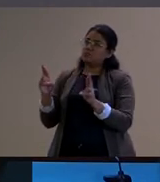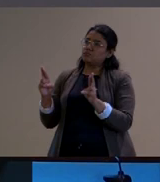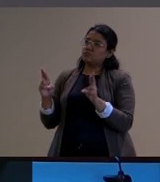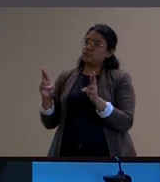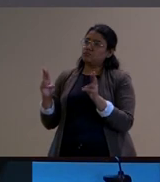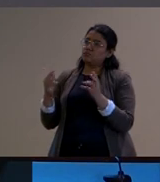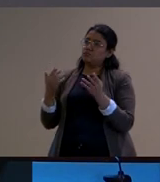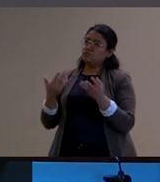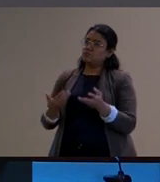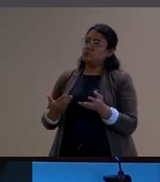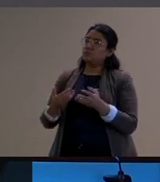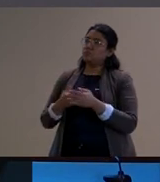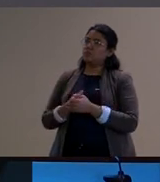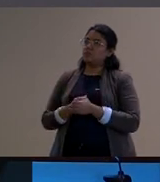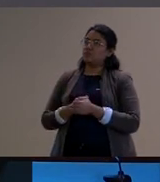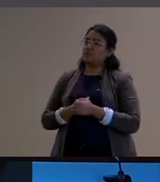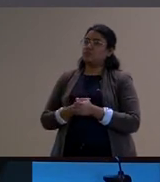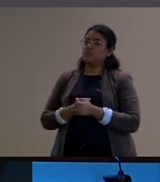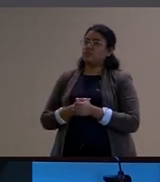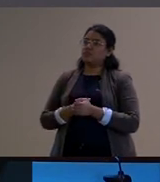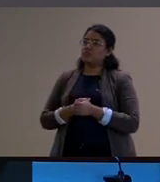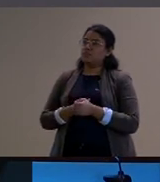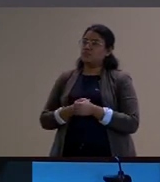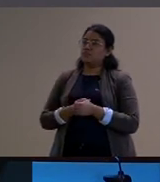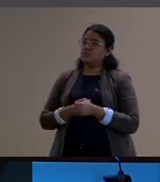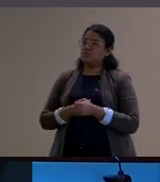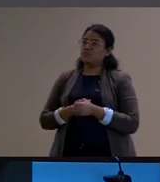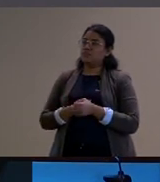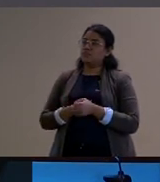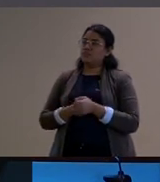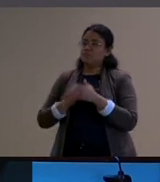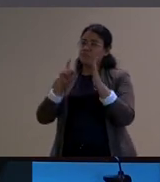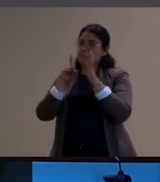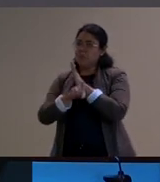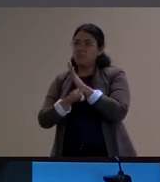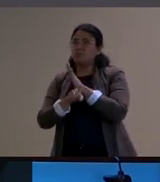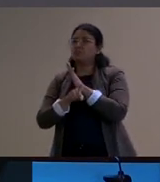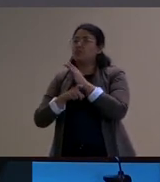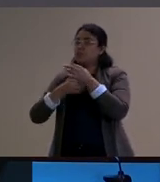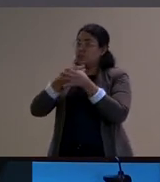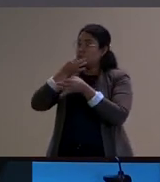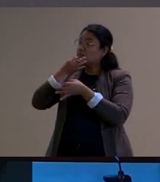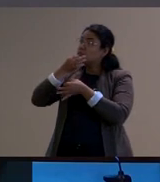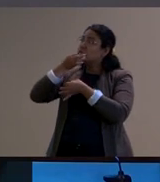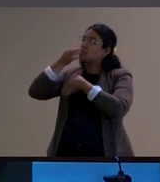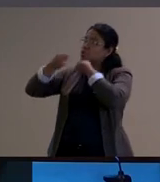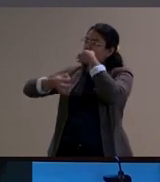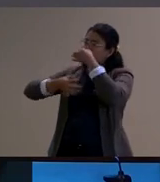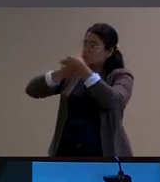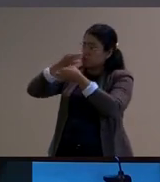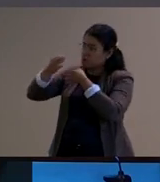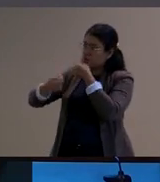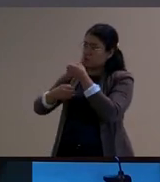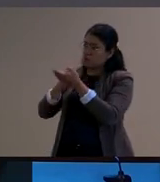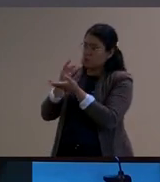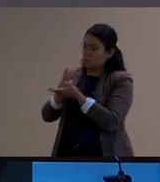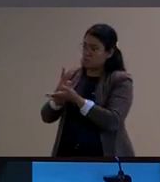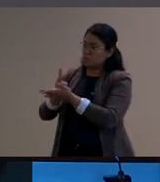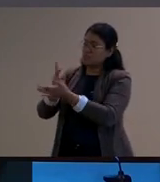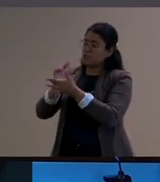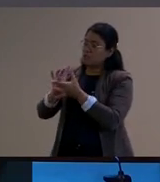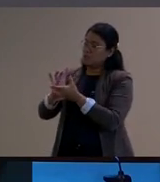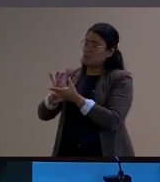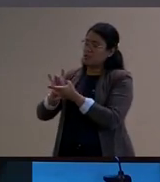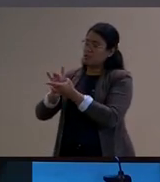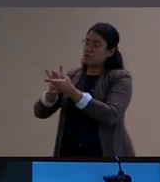não responder uma pergunta mas fazer uma sugestão sobre a continuidade da história que está sendo narrada